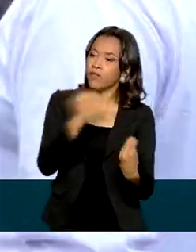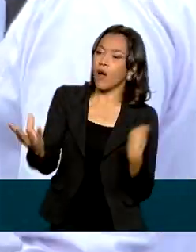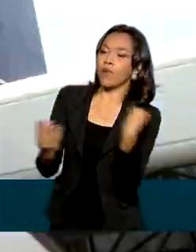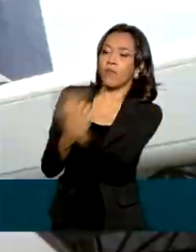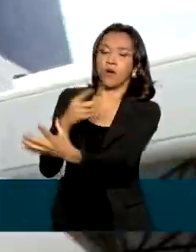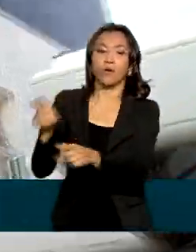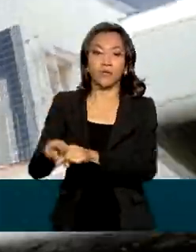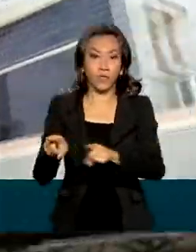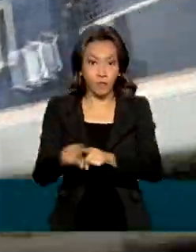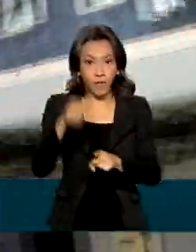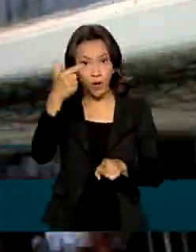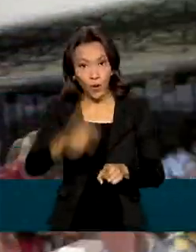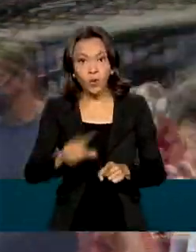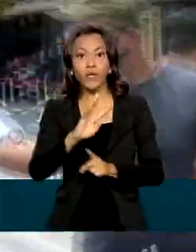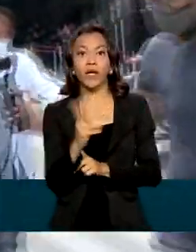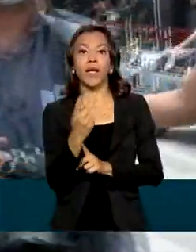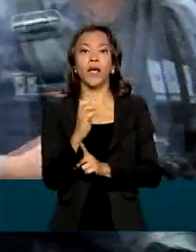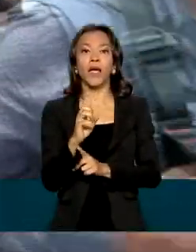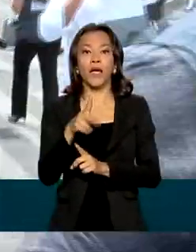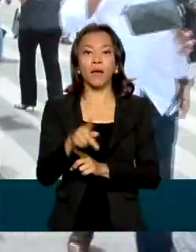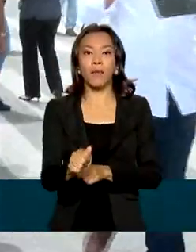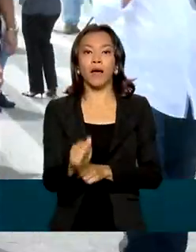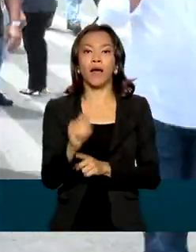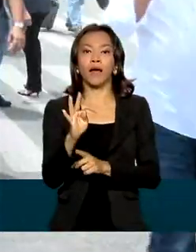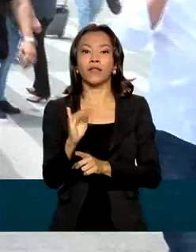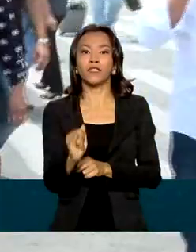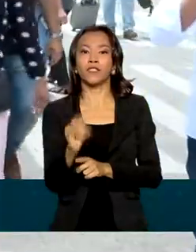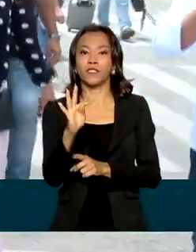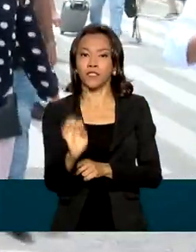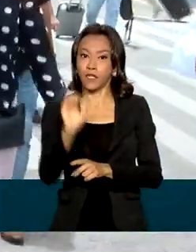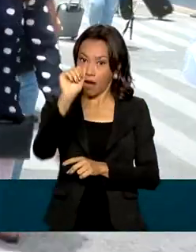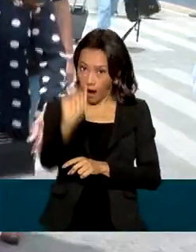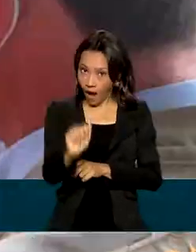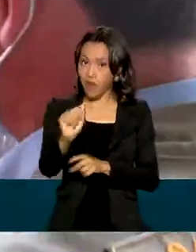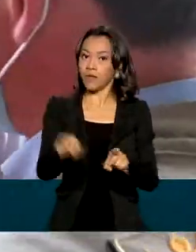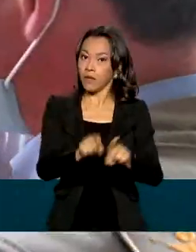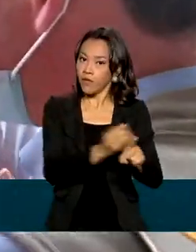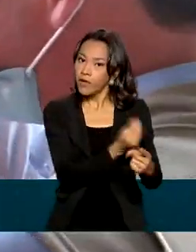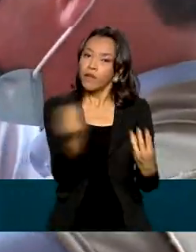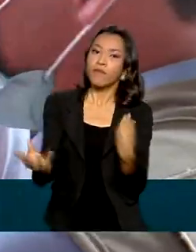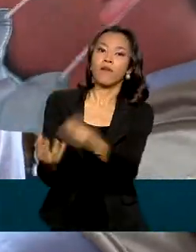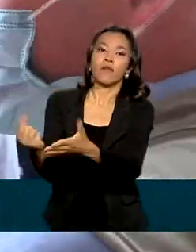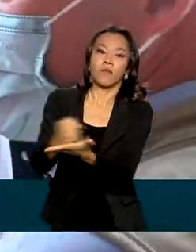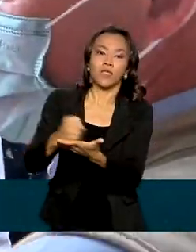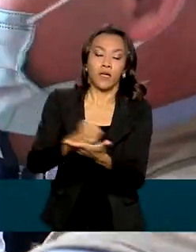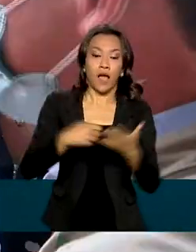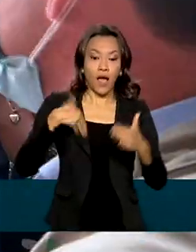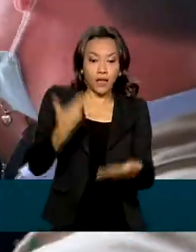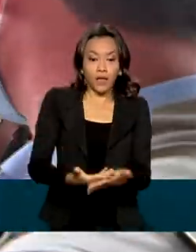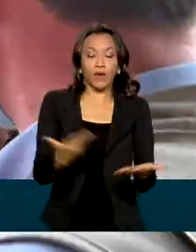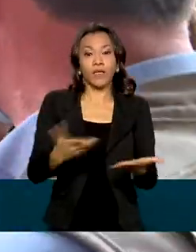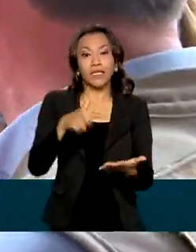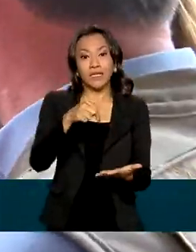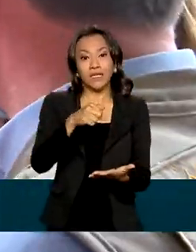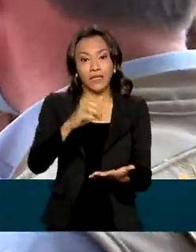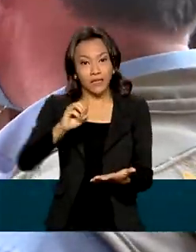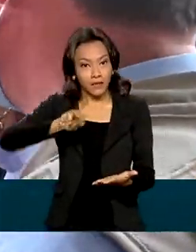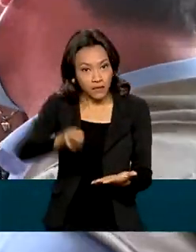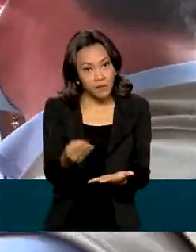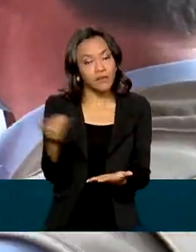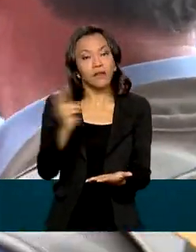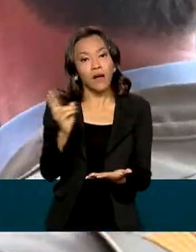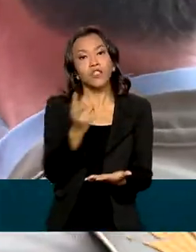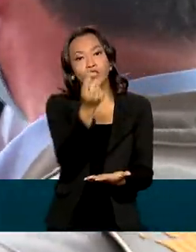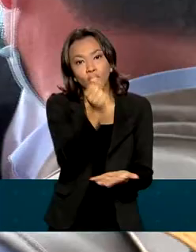imunizantes contra a hepatite A pediátrica. Até o momento, 700 milhões de reais foram enviados à Bahia pelo